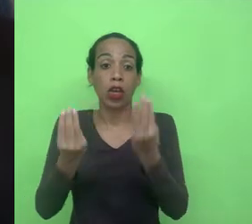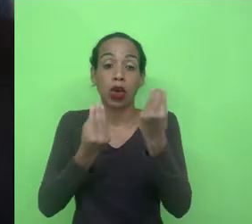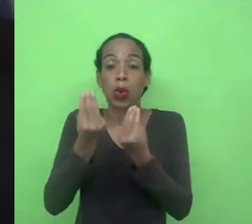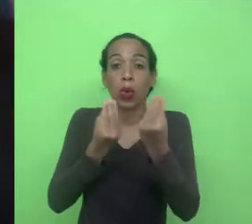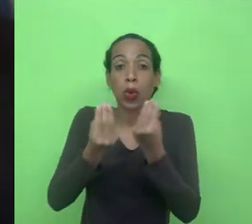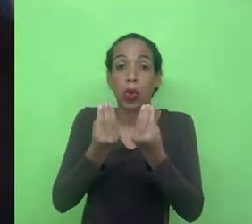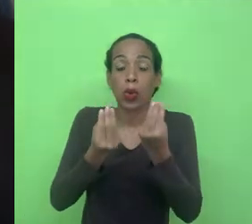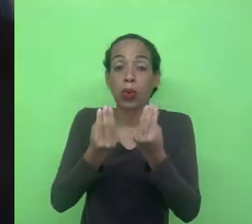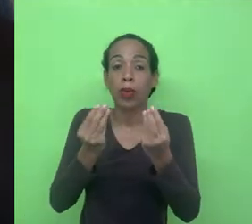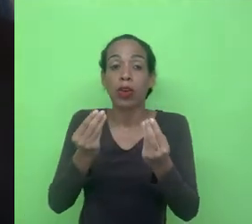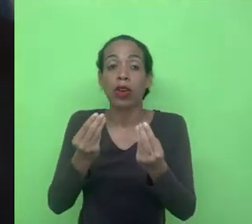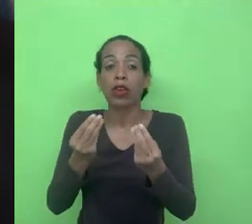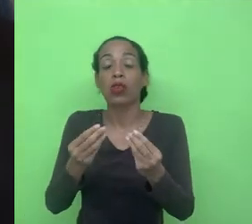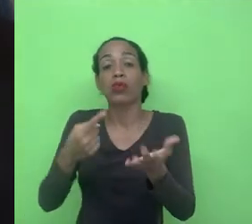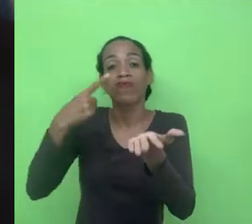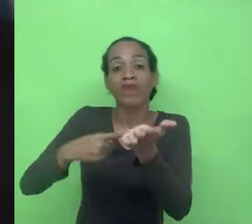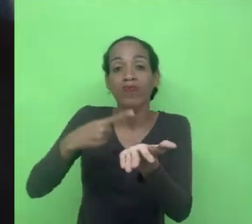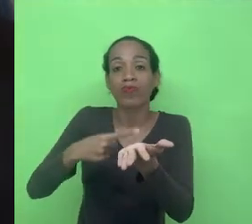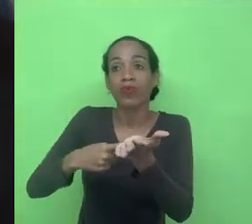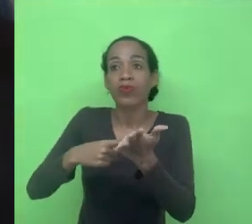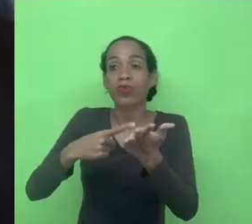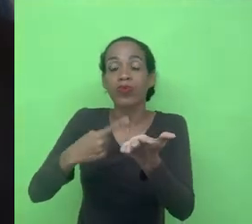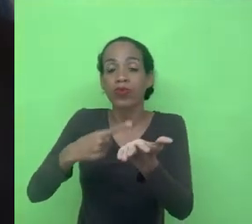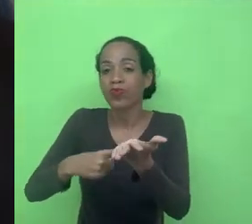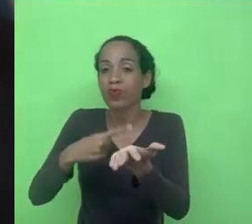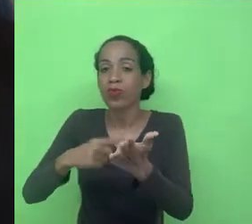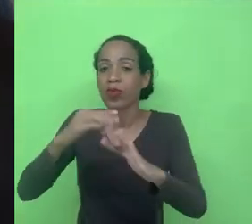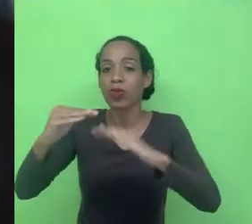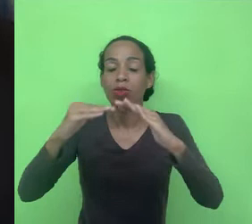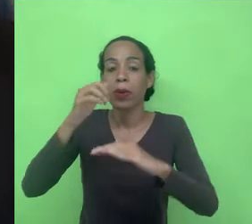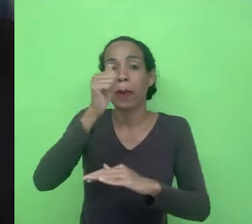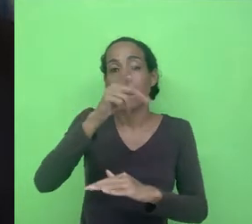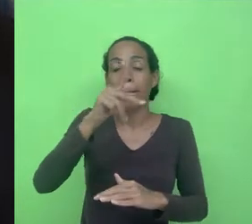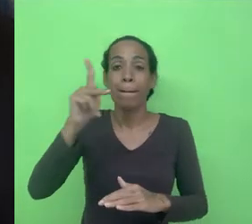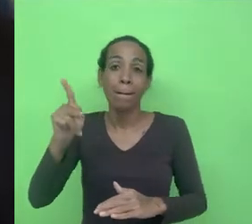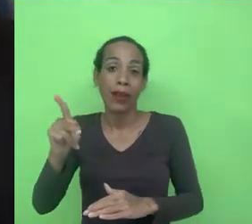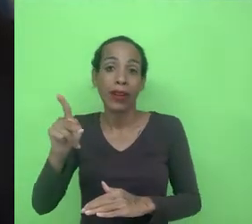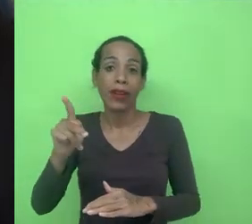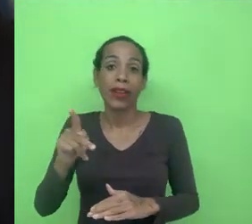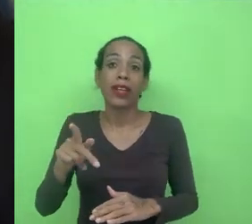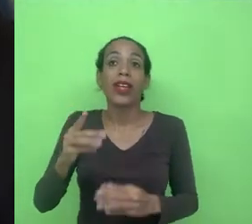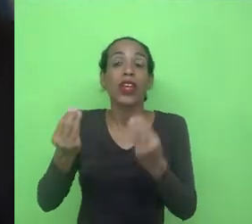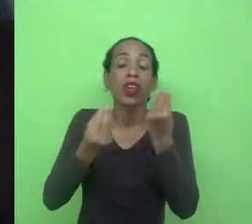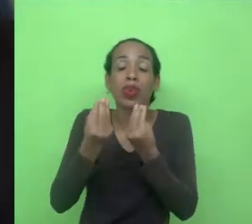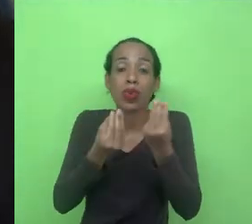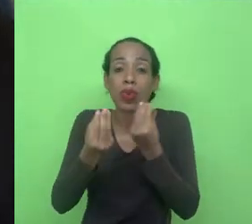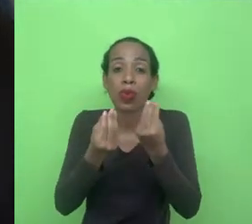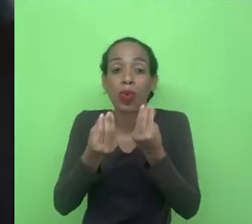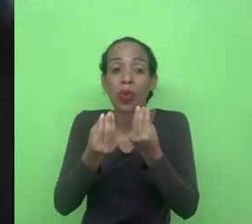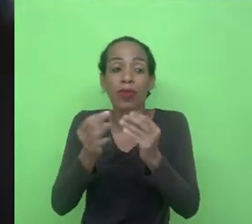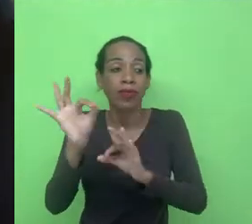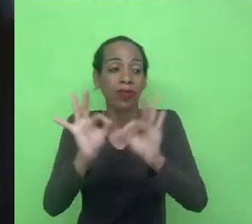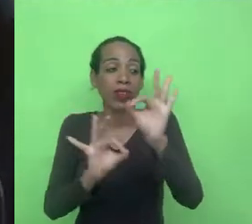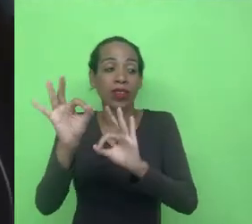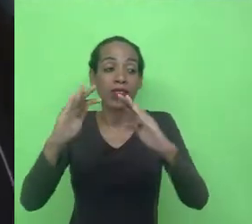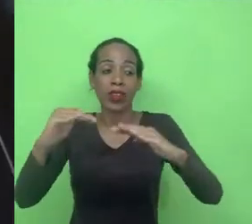a dataficação, o processo de dataficação desses aplicativos cooperativistas e como eles estão performando a soberania